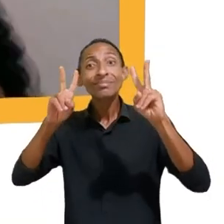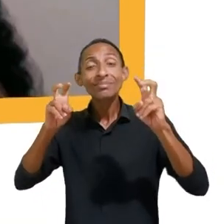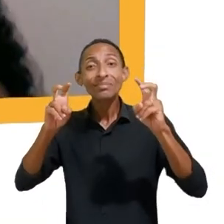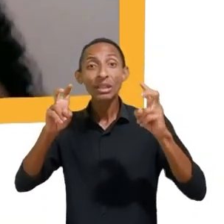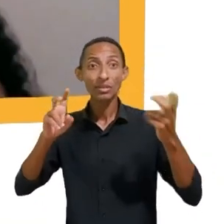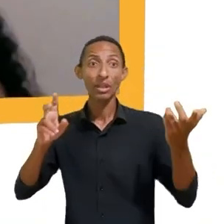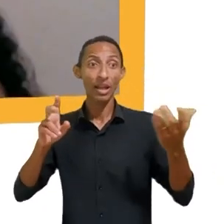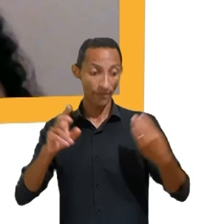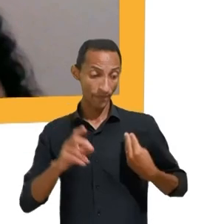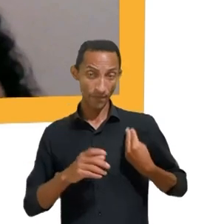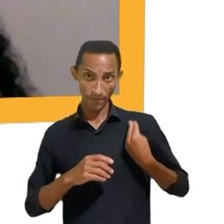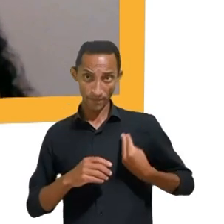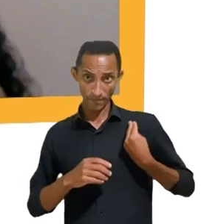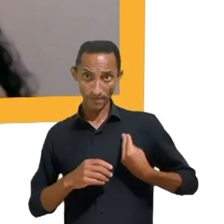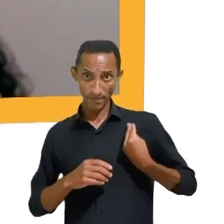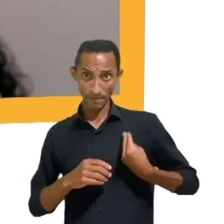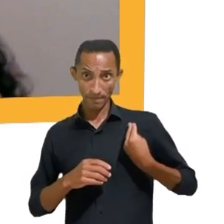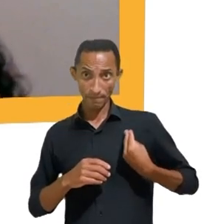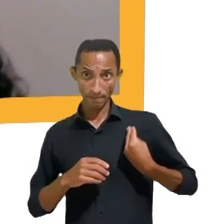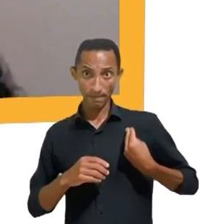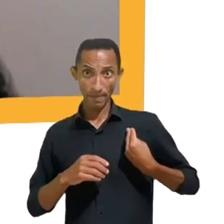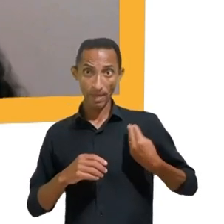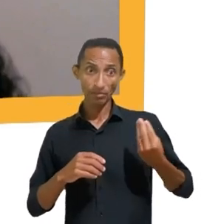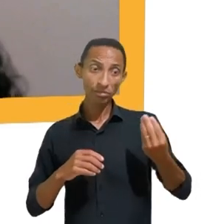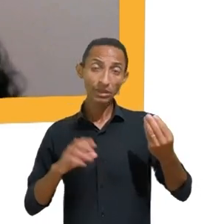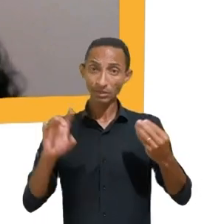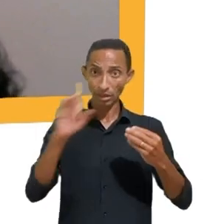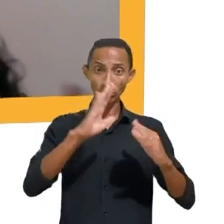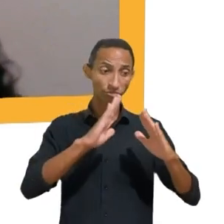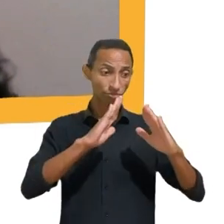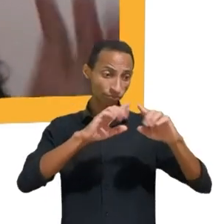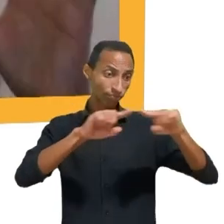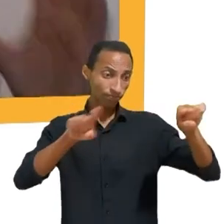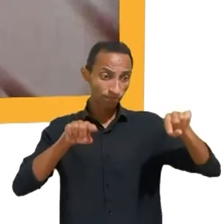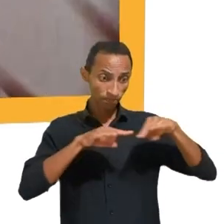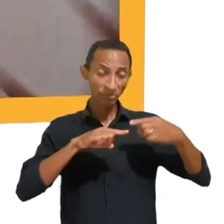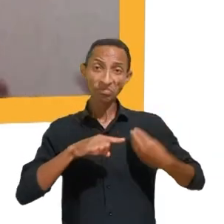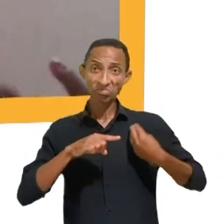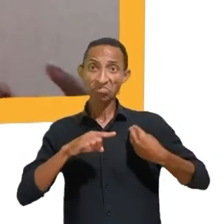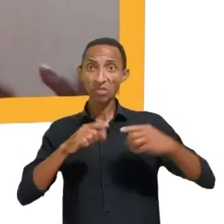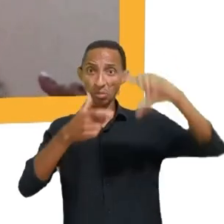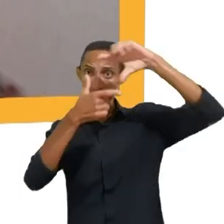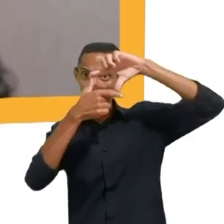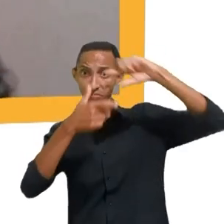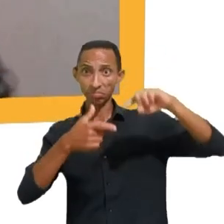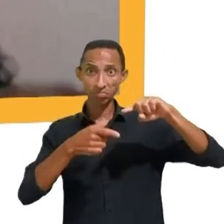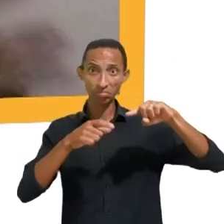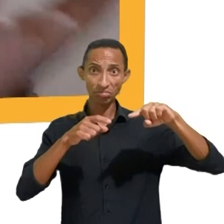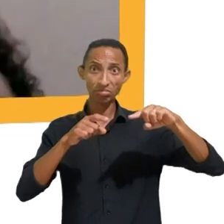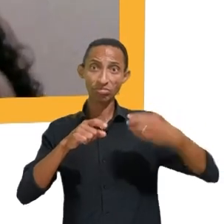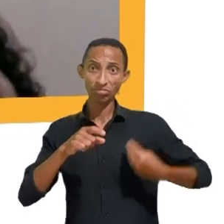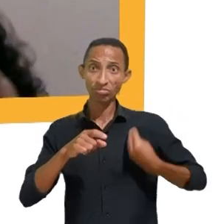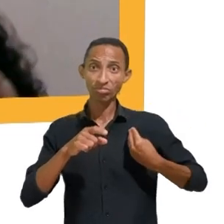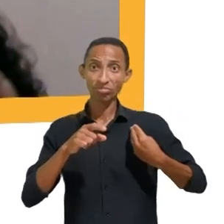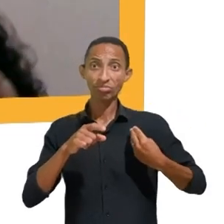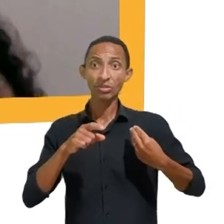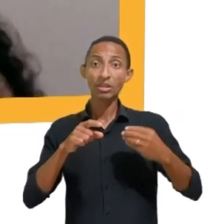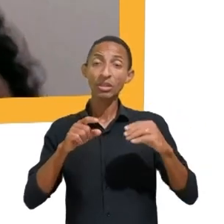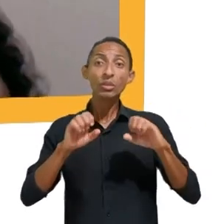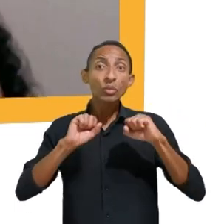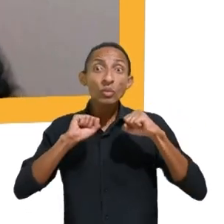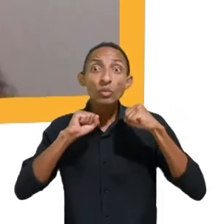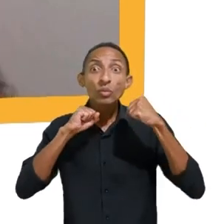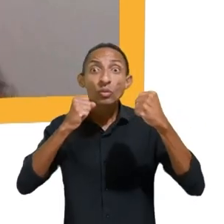de Bolha a realidade em que cada um de nós vive e o intuito do nosso projeto é fazer com que as pessoas saiam das suas bolhas para conhecer novas